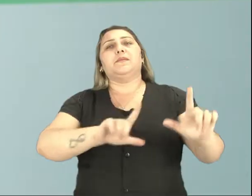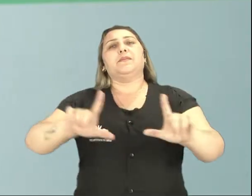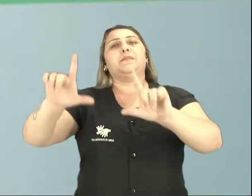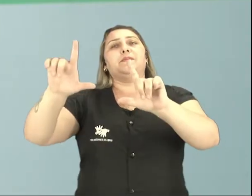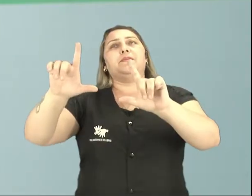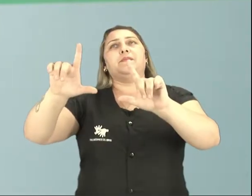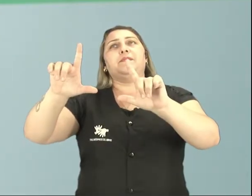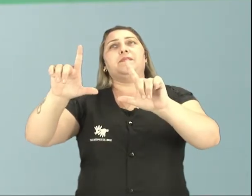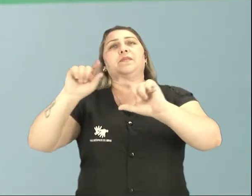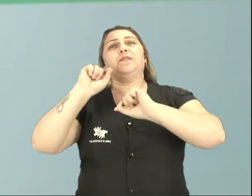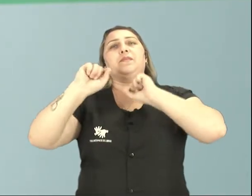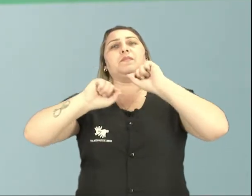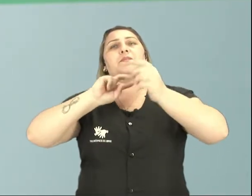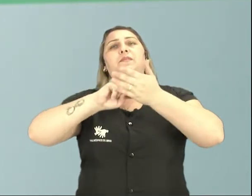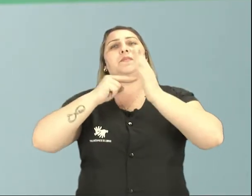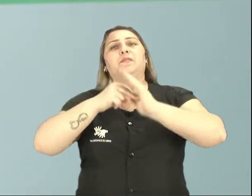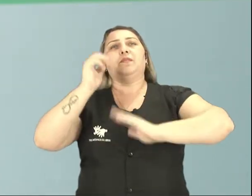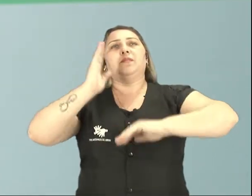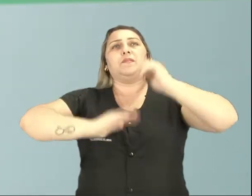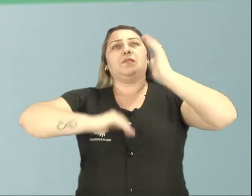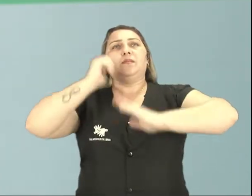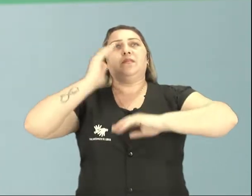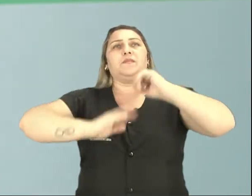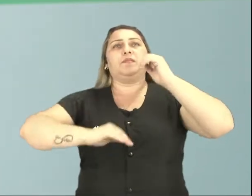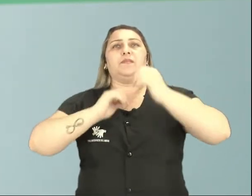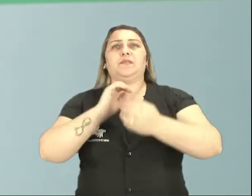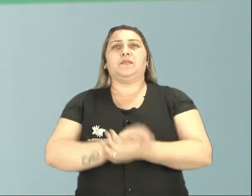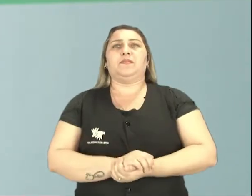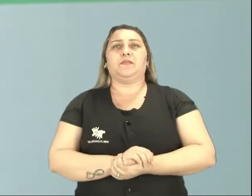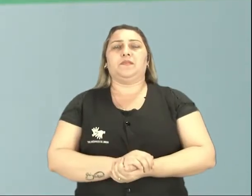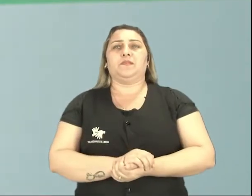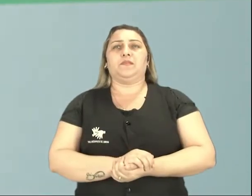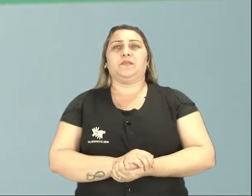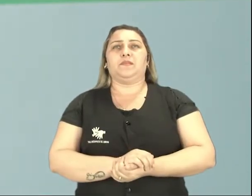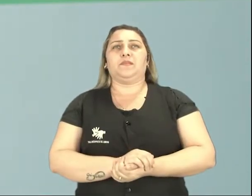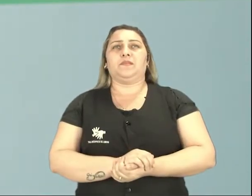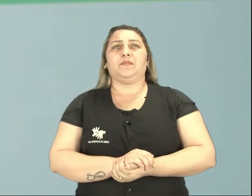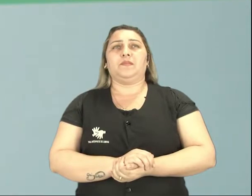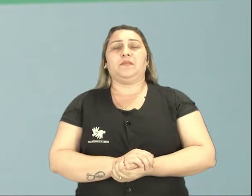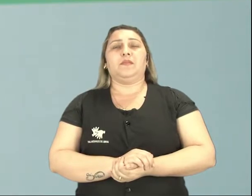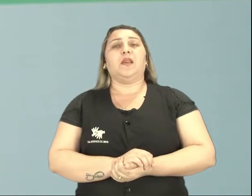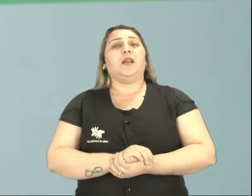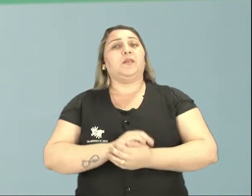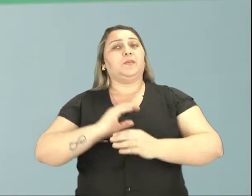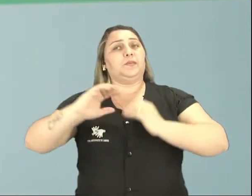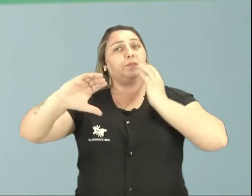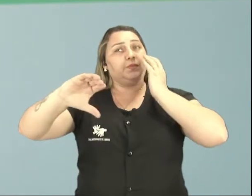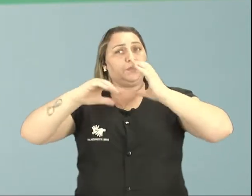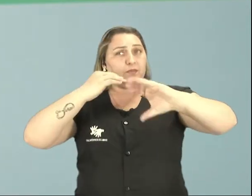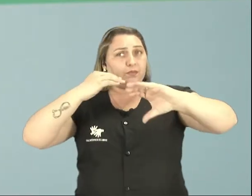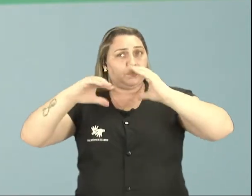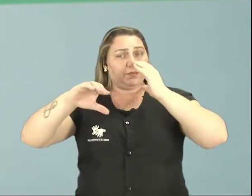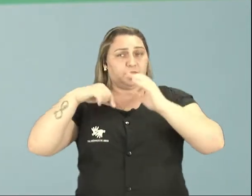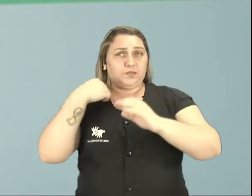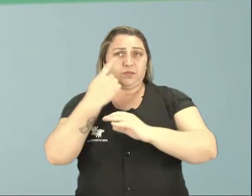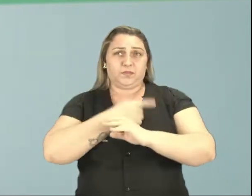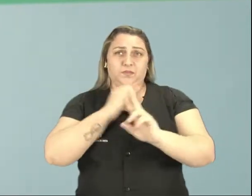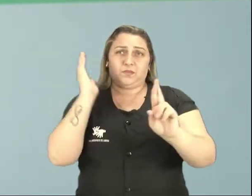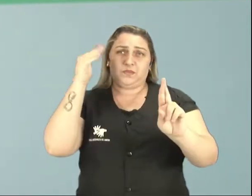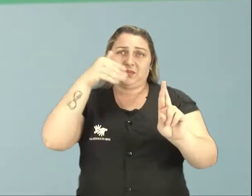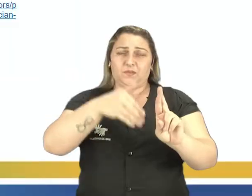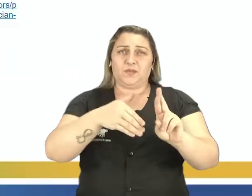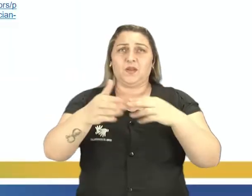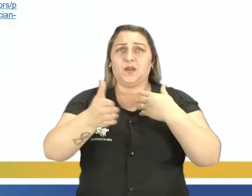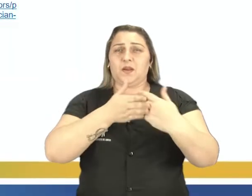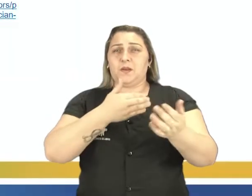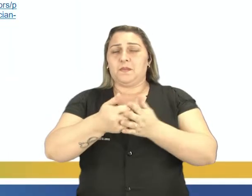próximo slide o que quer dizer essa profissão? Ó, adota-se o termo músico quando nos referimos